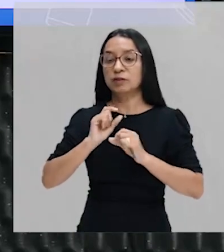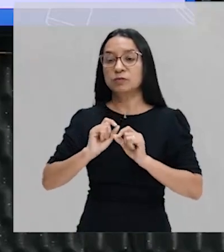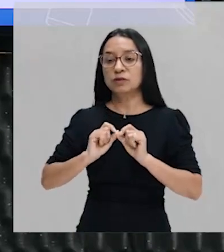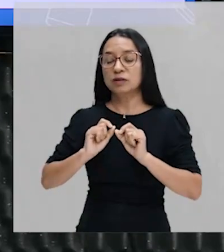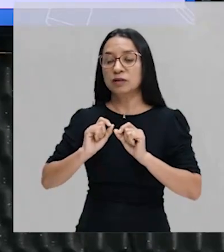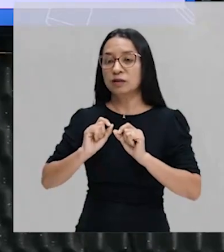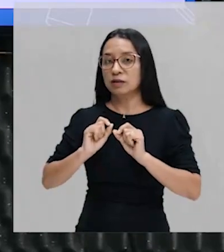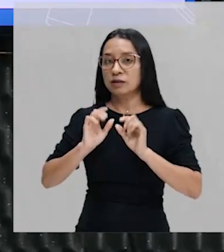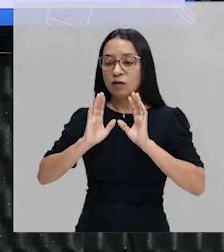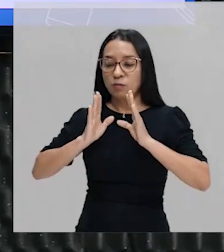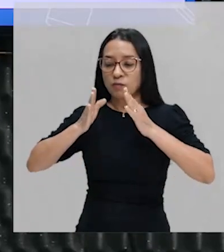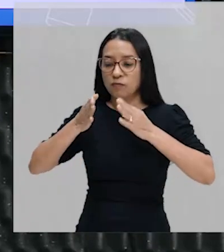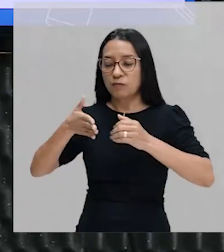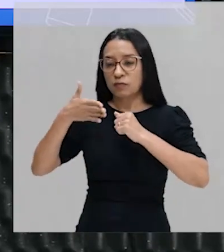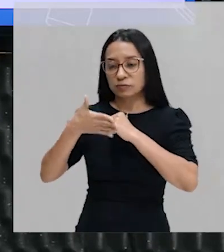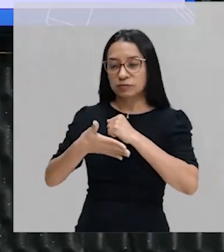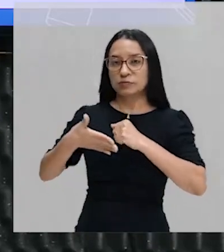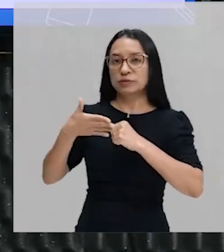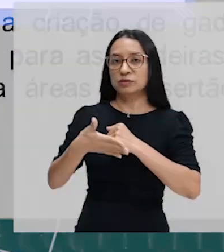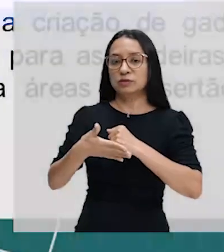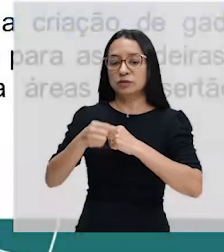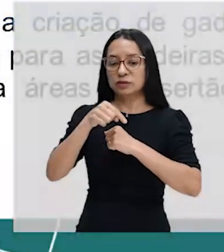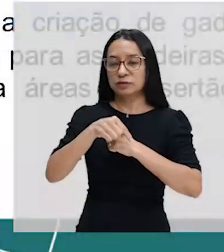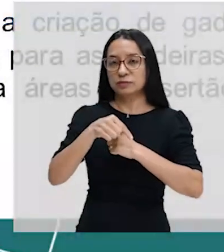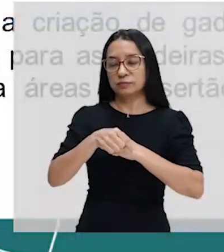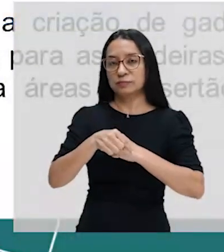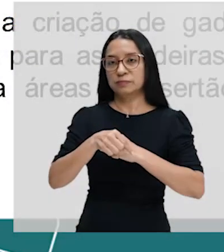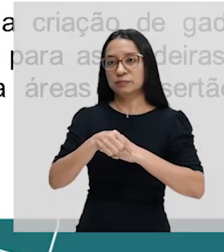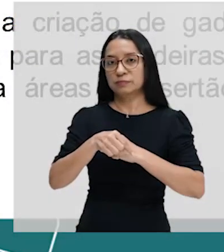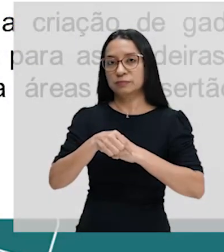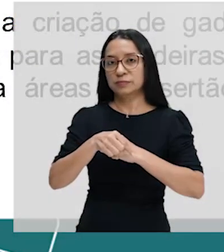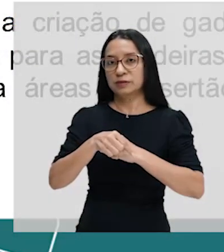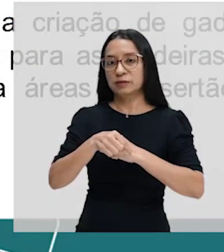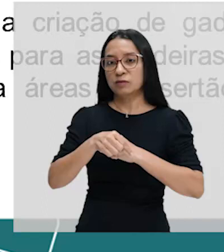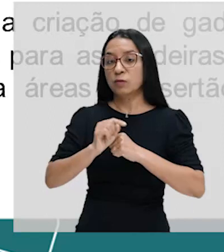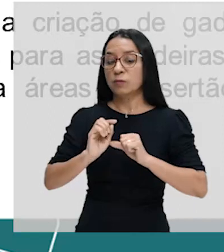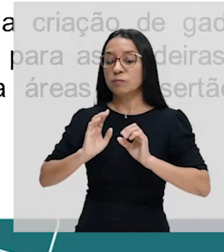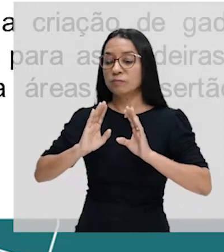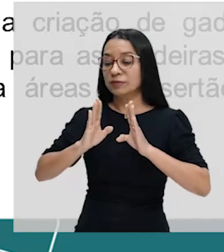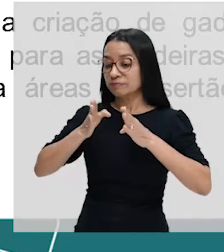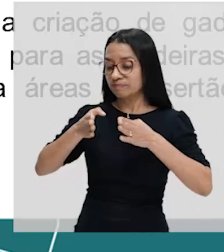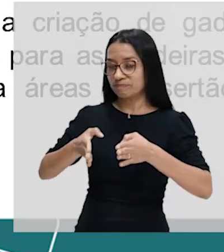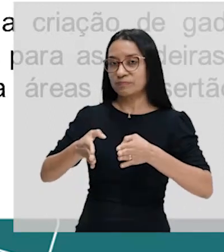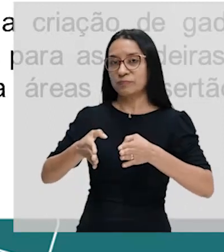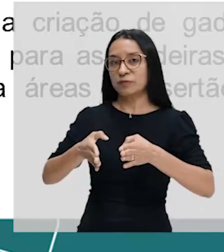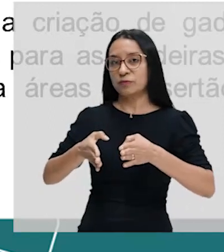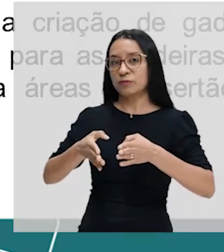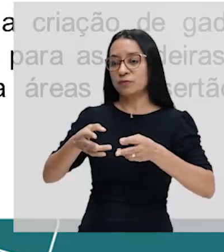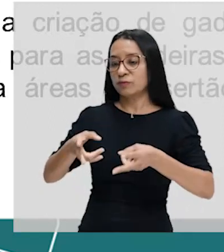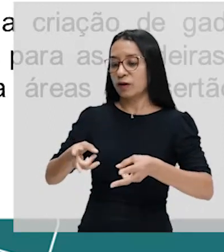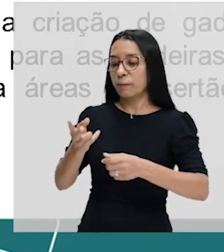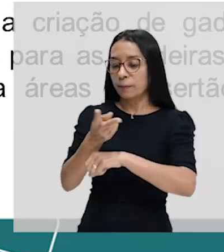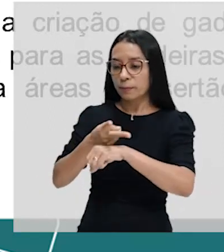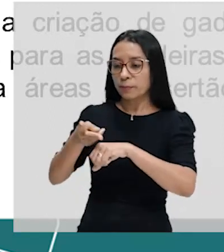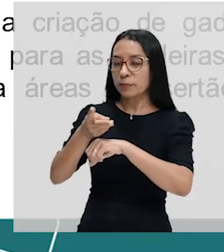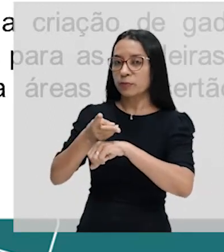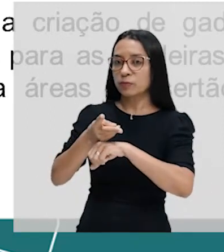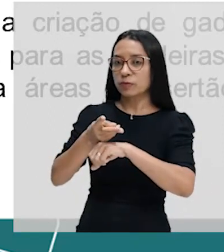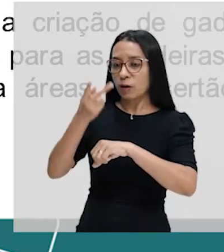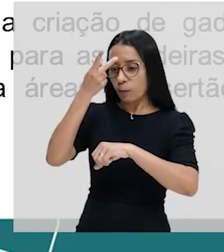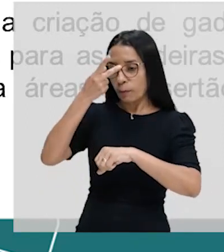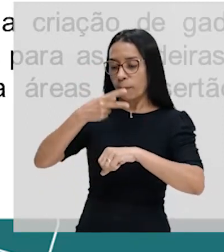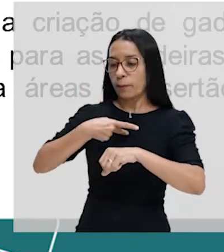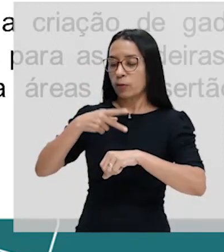à subsistência. os engenhos açucareiros tinham uma tendência a buscar o seu autoconsumo. É